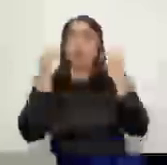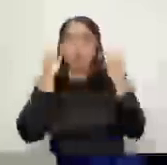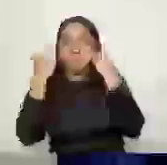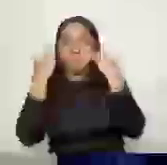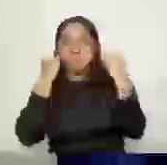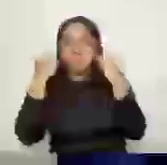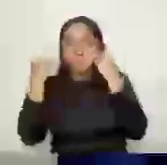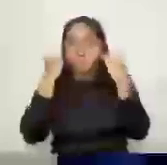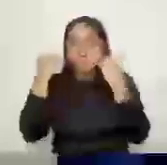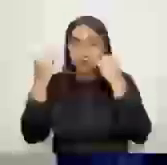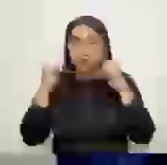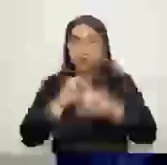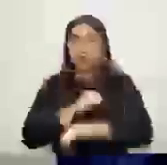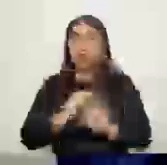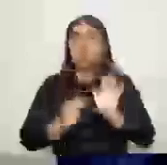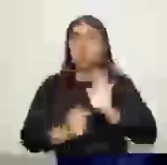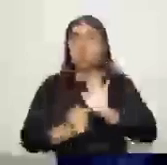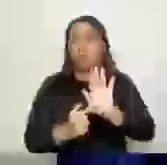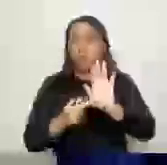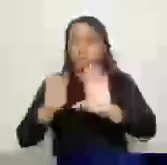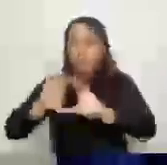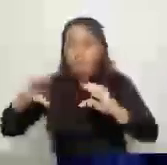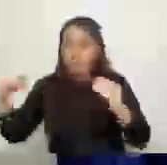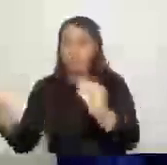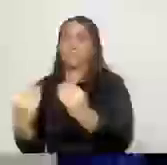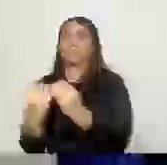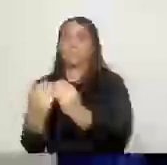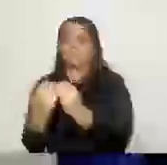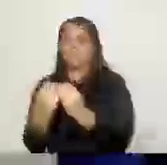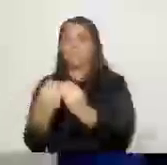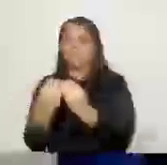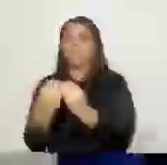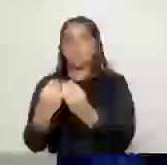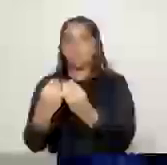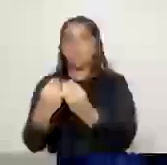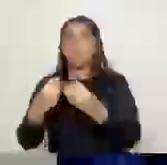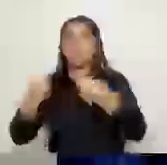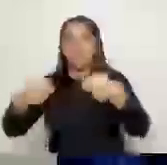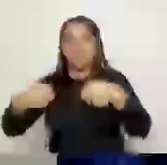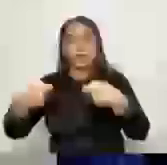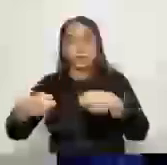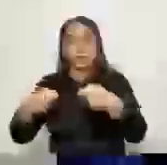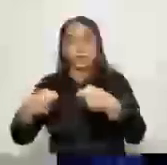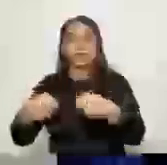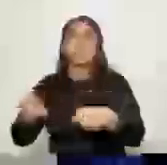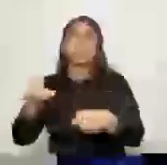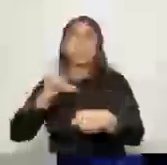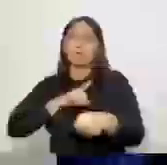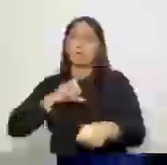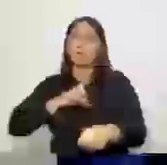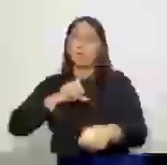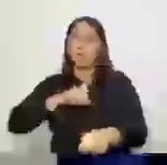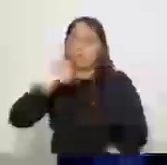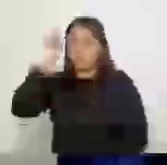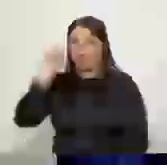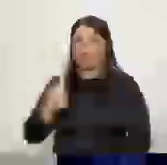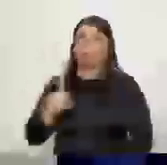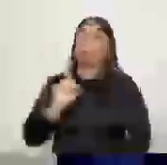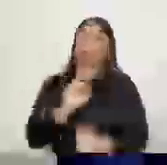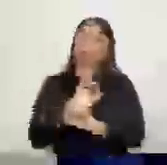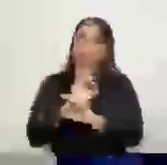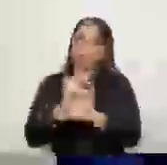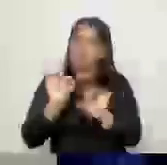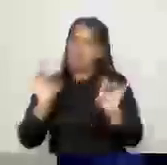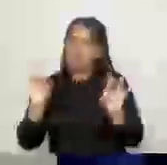gente levar aquilo que eles precisam e aquilo que eles têm de direito, a informação. Não importa se ela é grande, se ela é pequena,